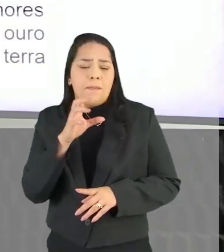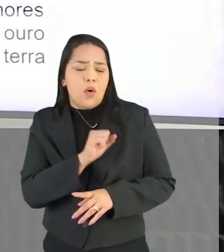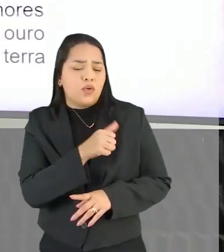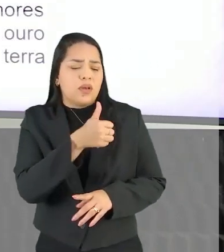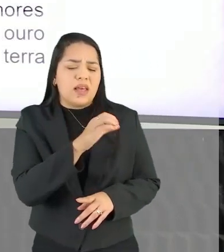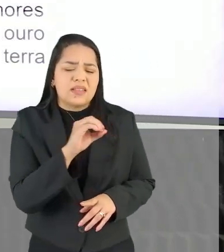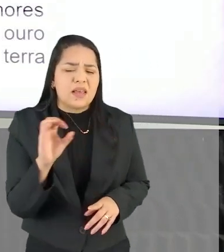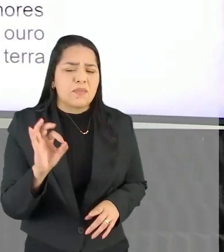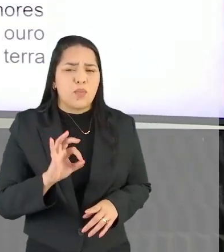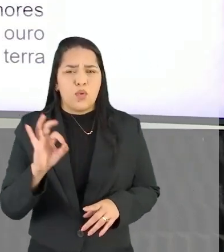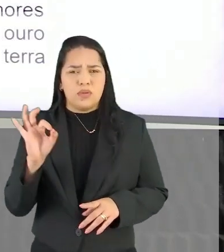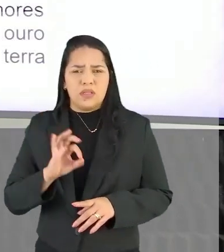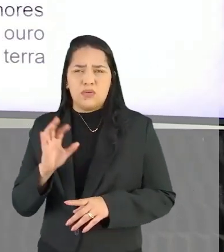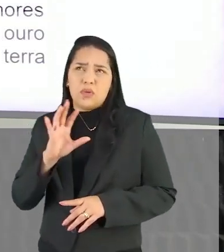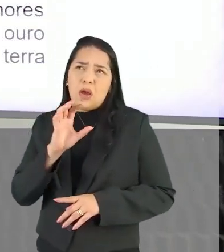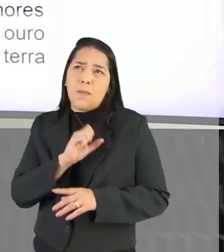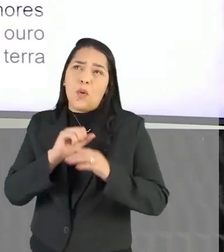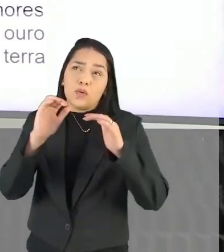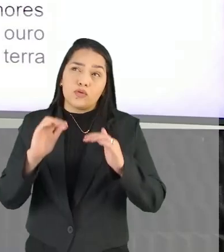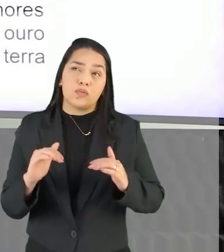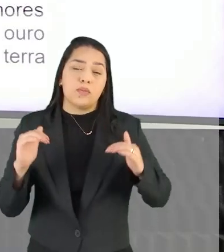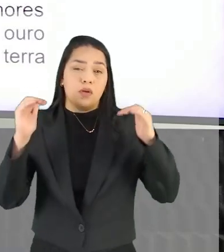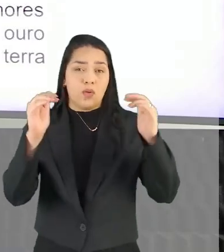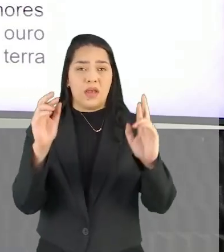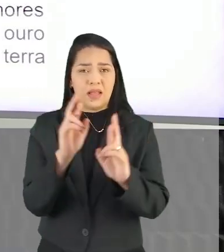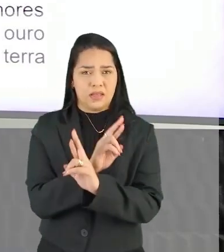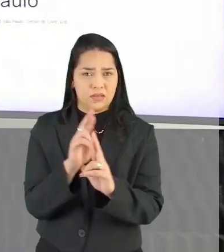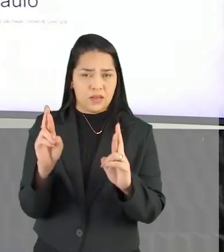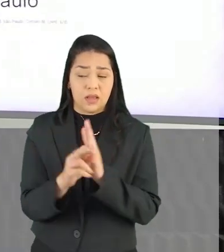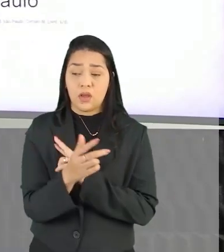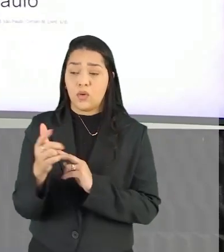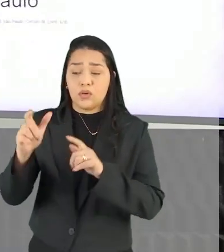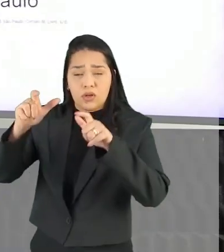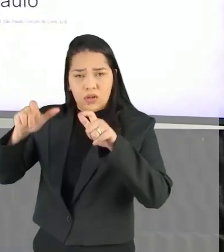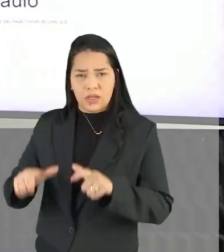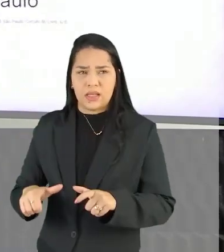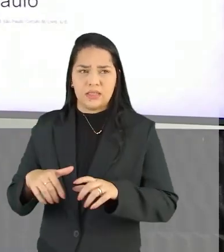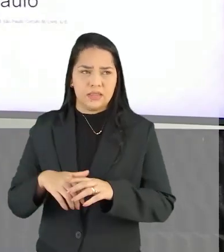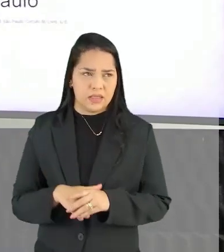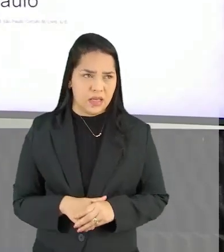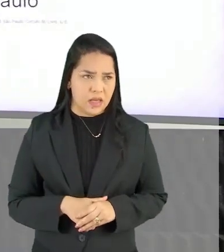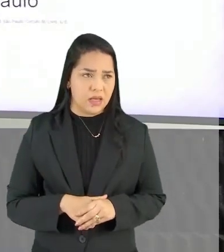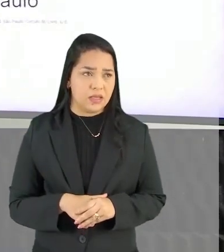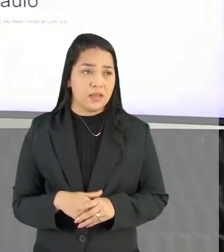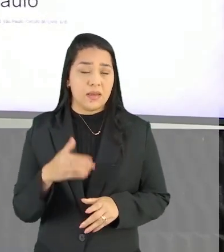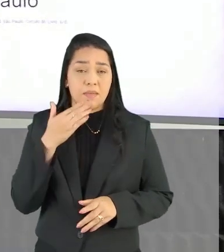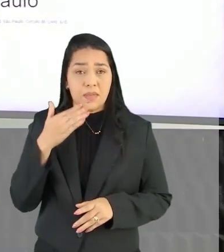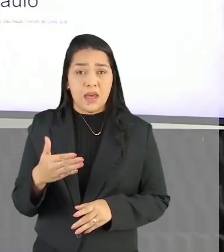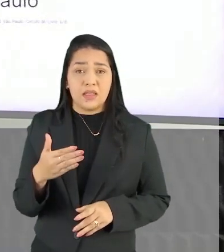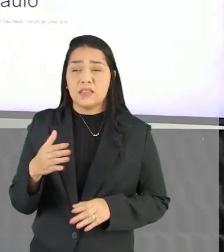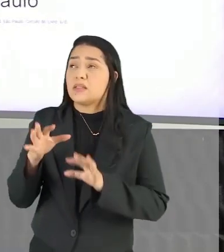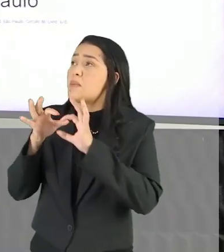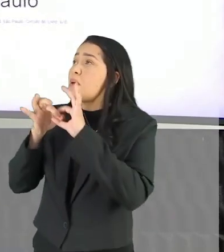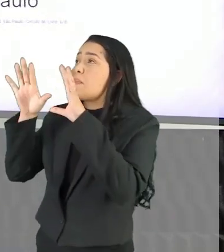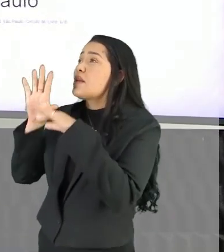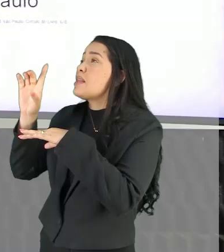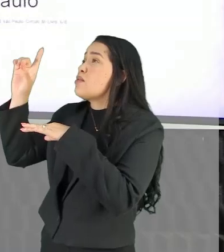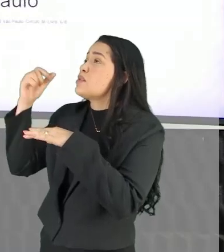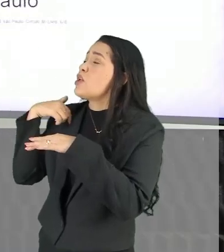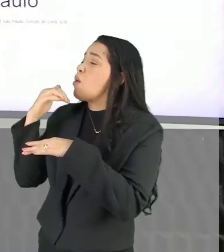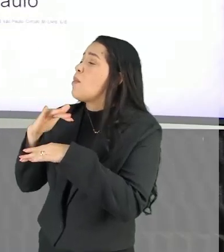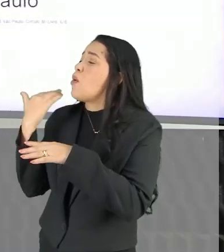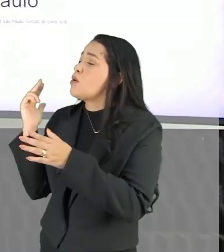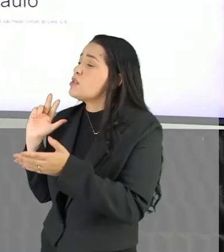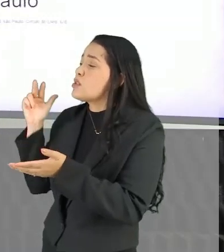100%, Não tem amor superior do que relacionado a outra localidade. E aí ele pede, Não permita, Deus, que eu morra, Sem que eu